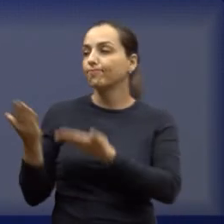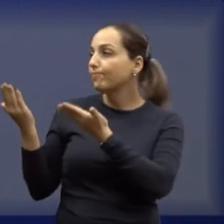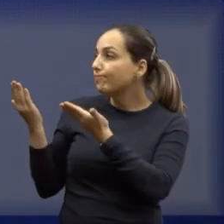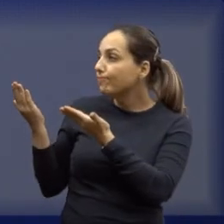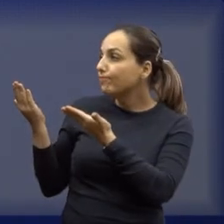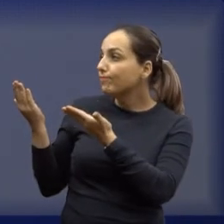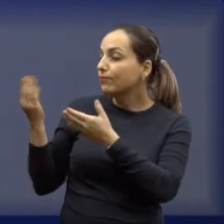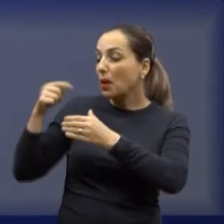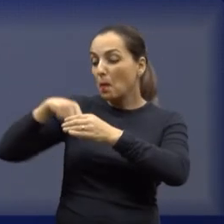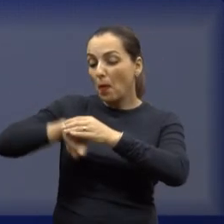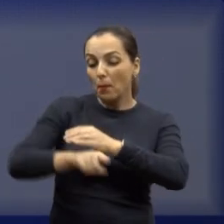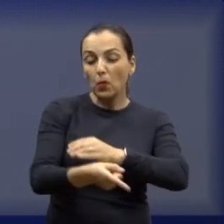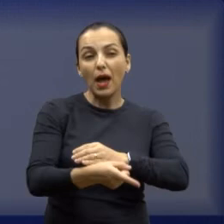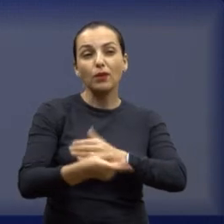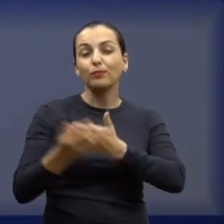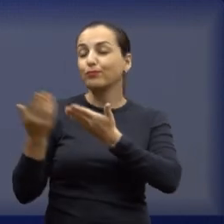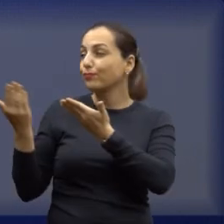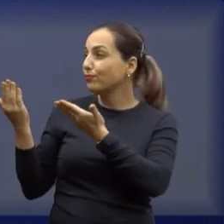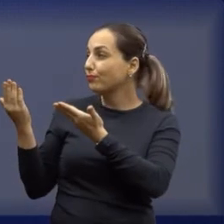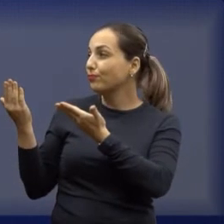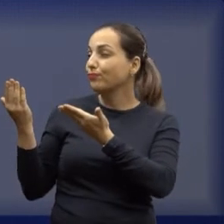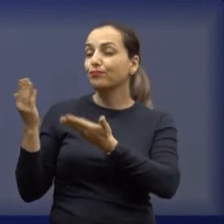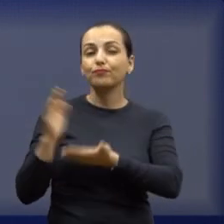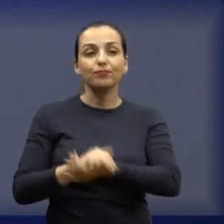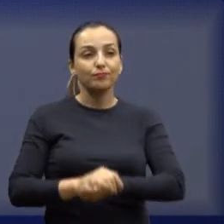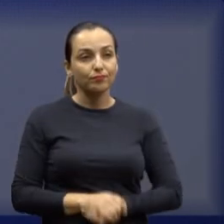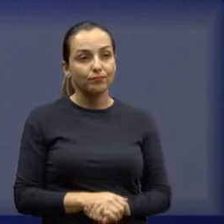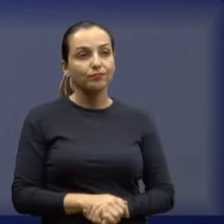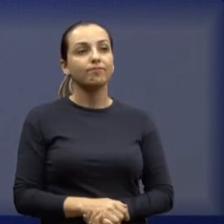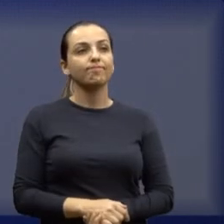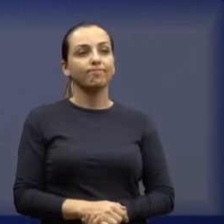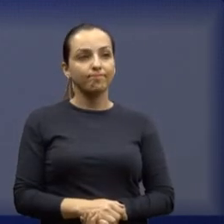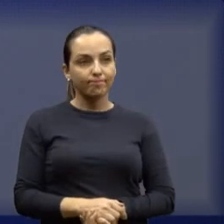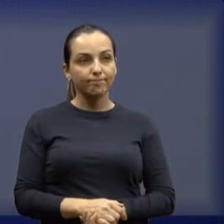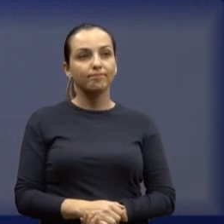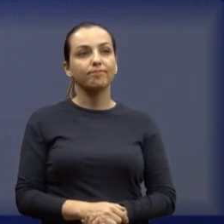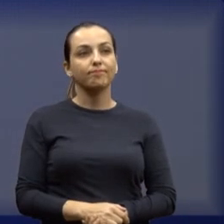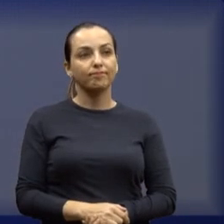Da moradora. Uma foto. Próxima foto.